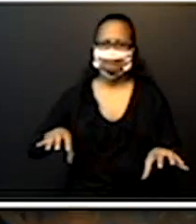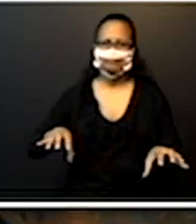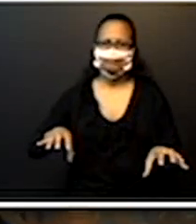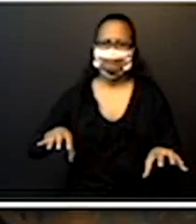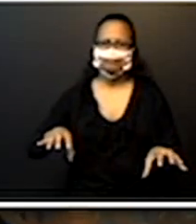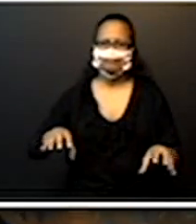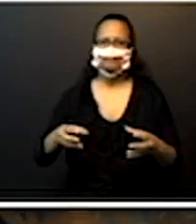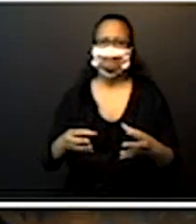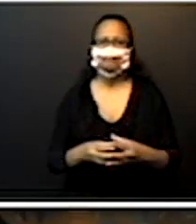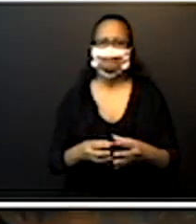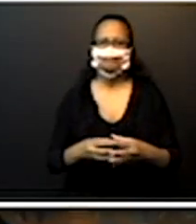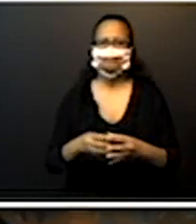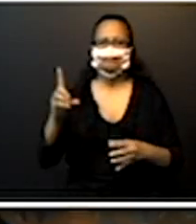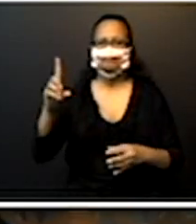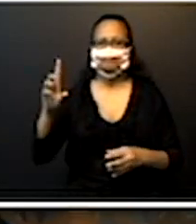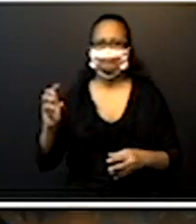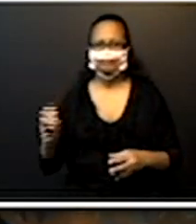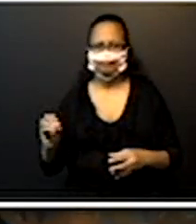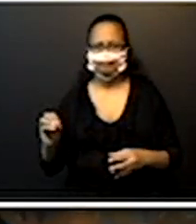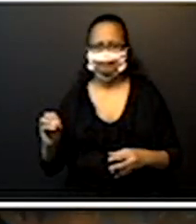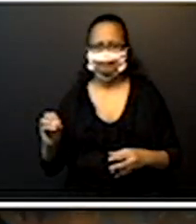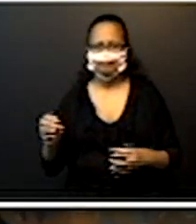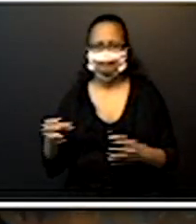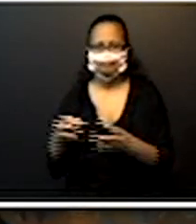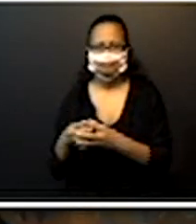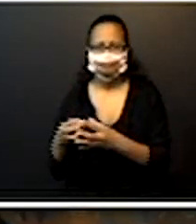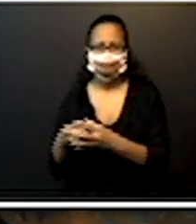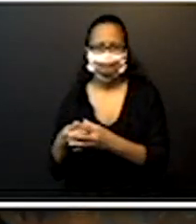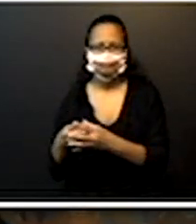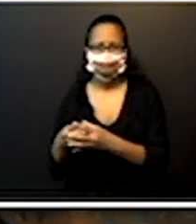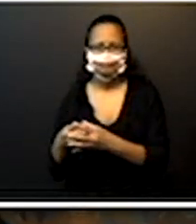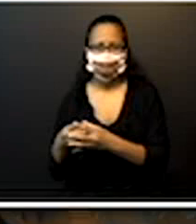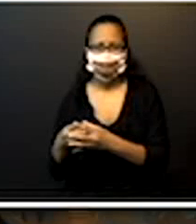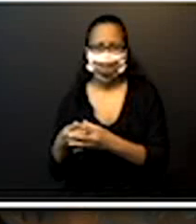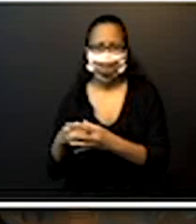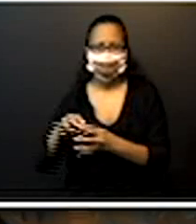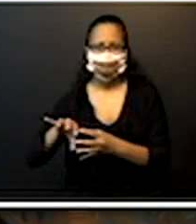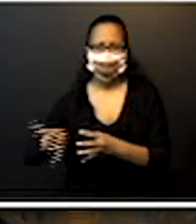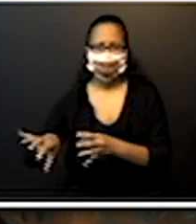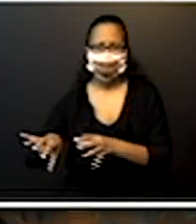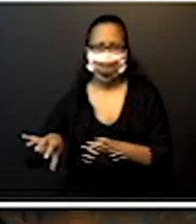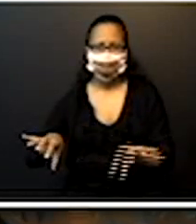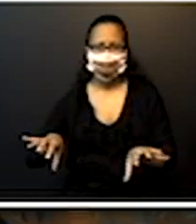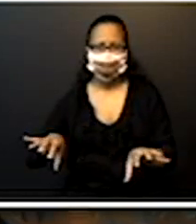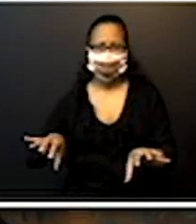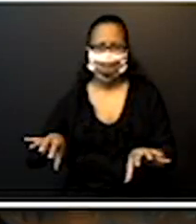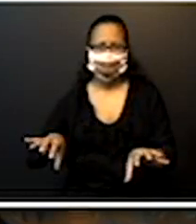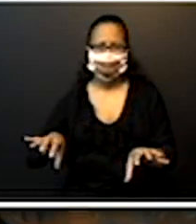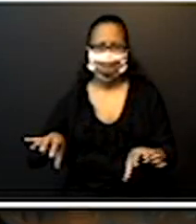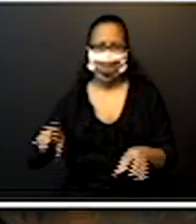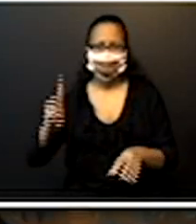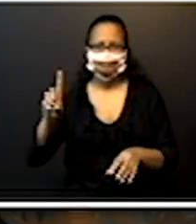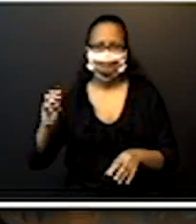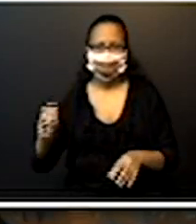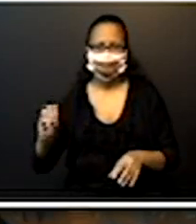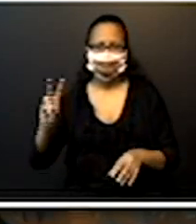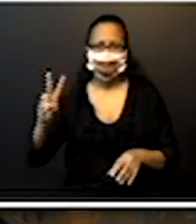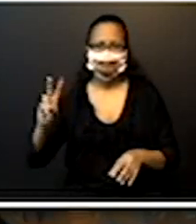10. Então ele está composto aqui. Eu vou decompor. 10, 20, 30.